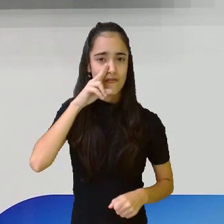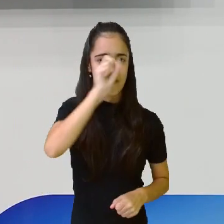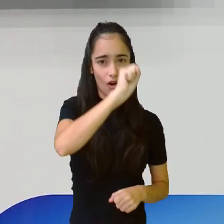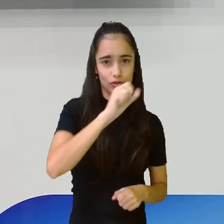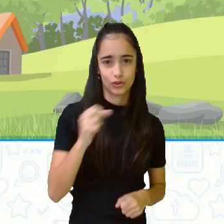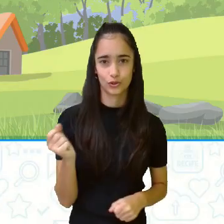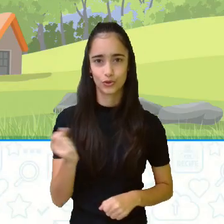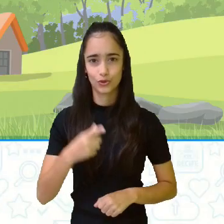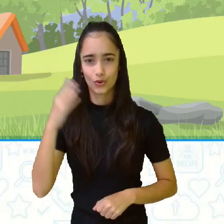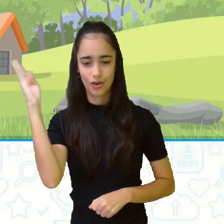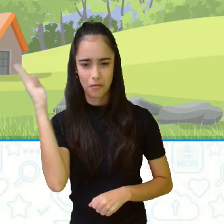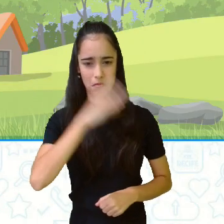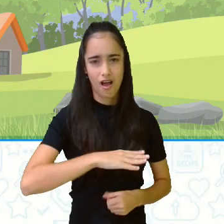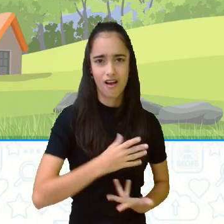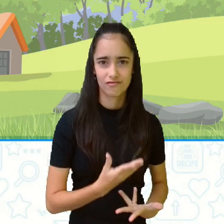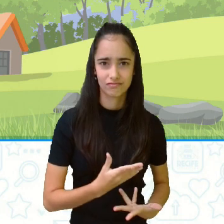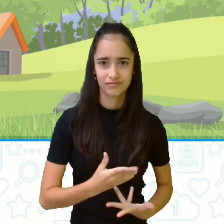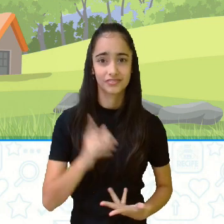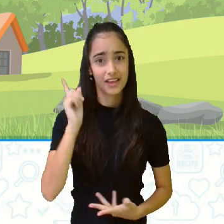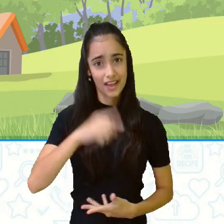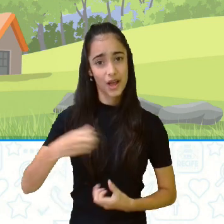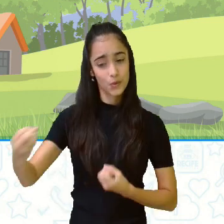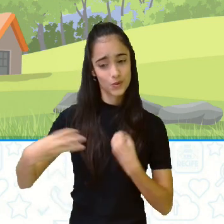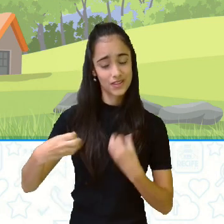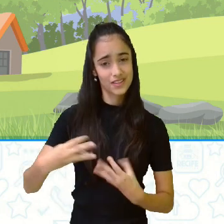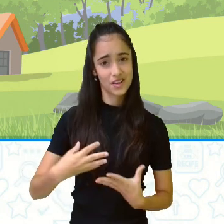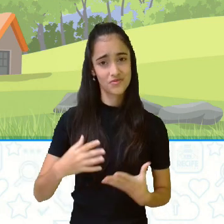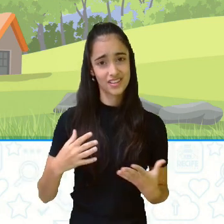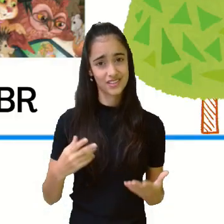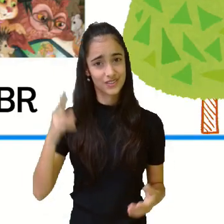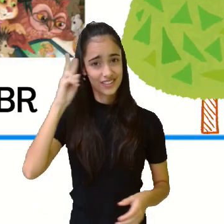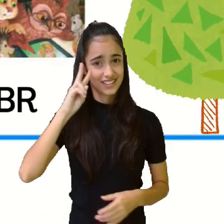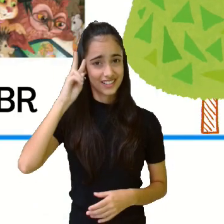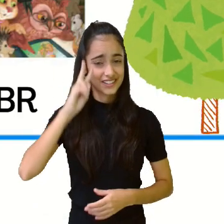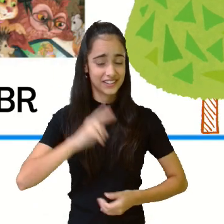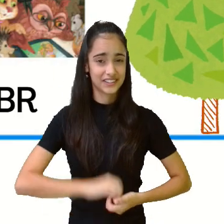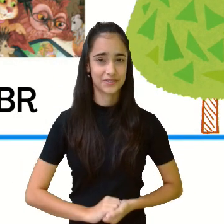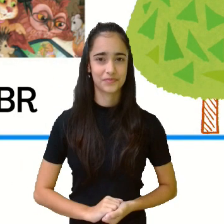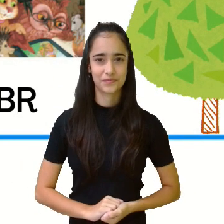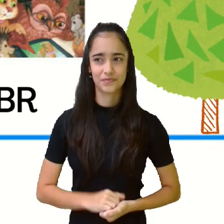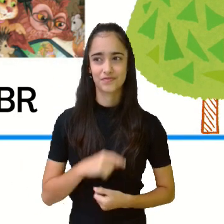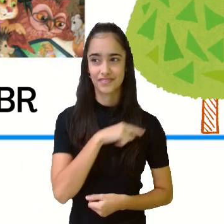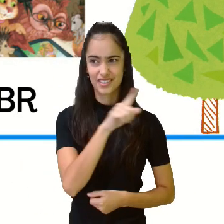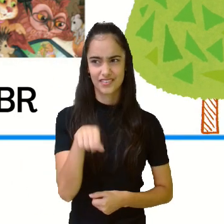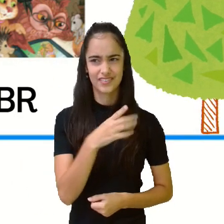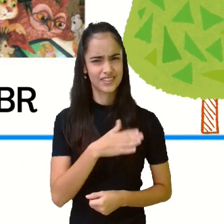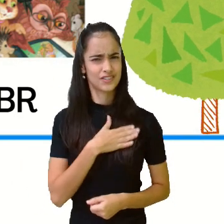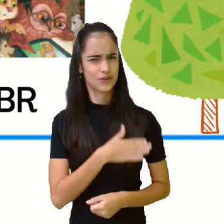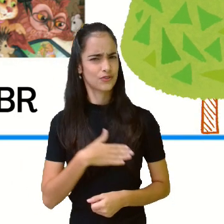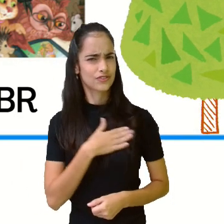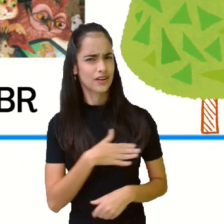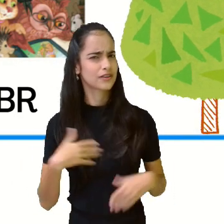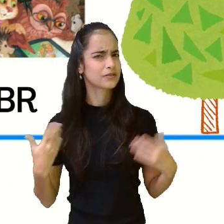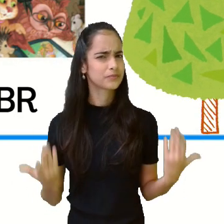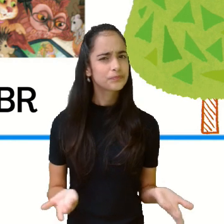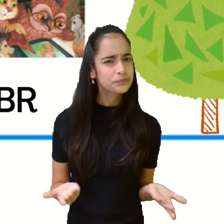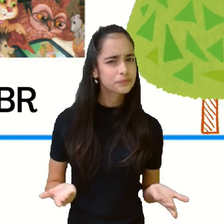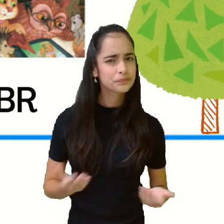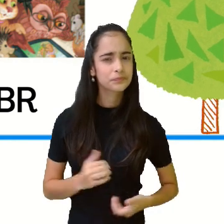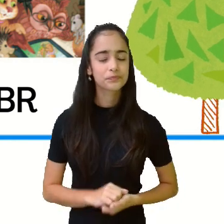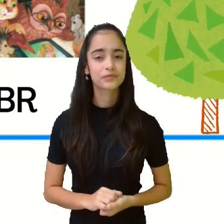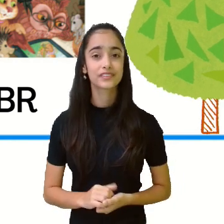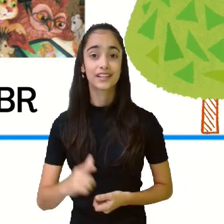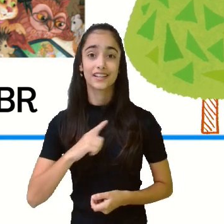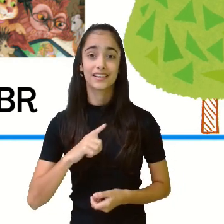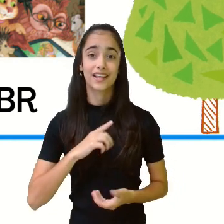Moral da história é essa. E aí, gostaram? E eu trouxe aí umas